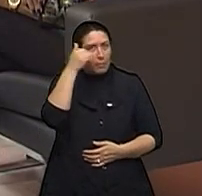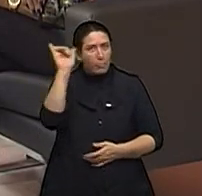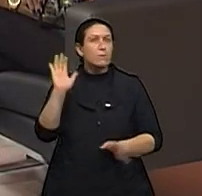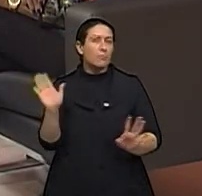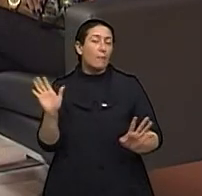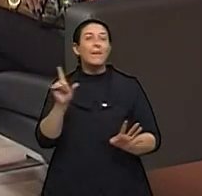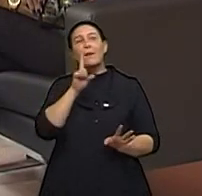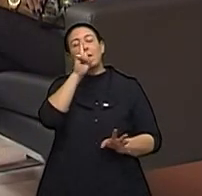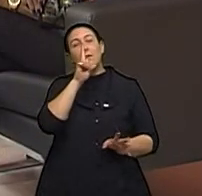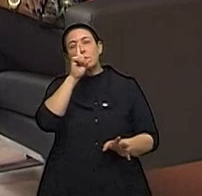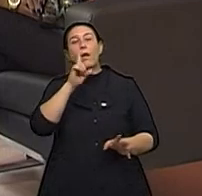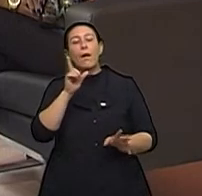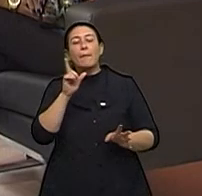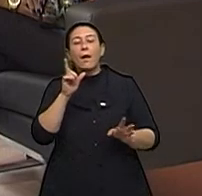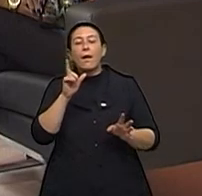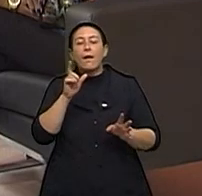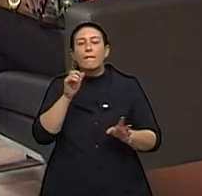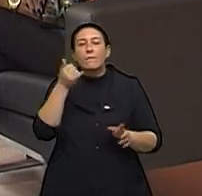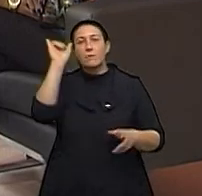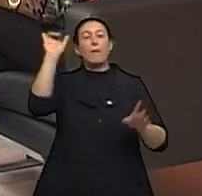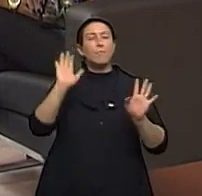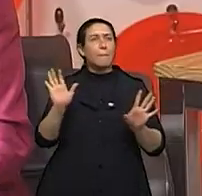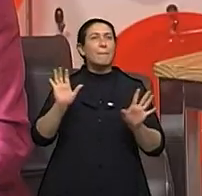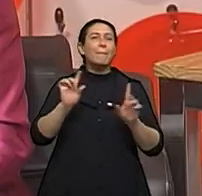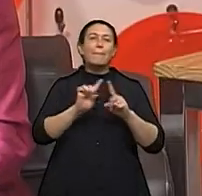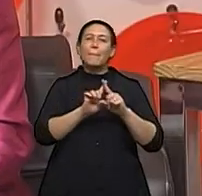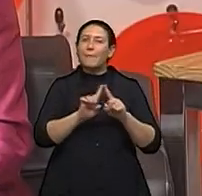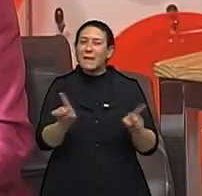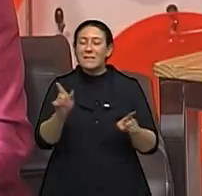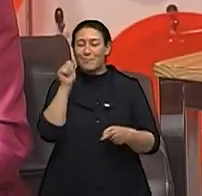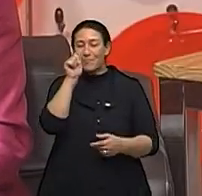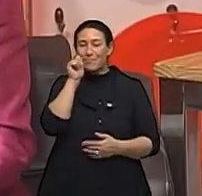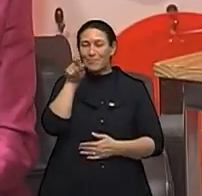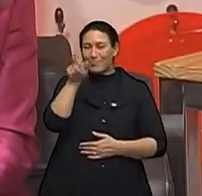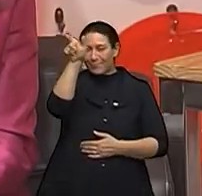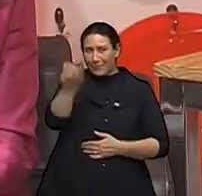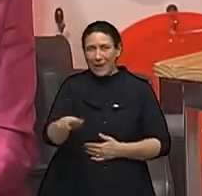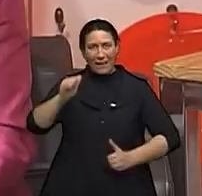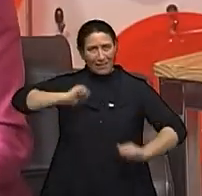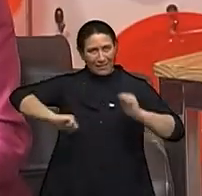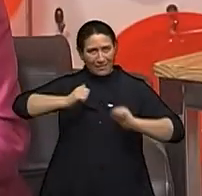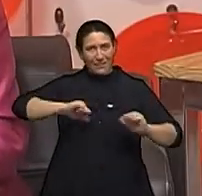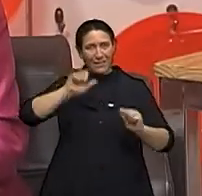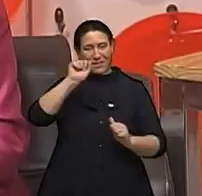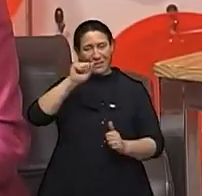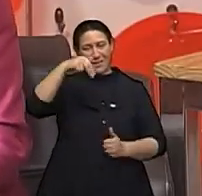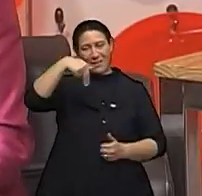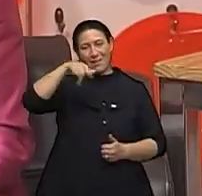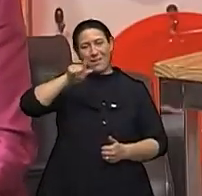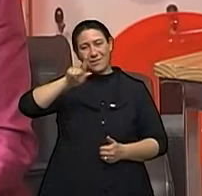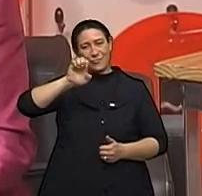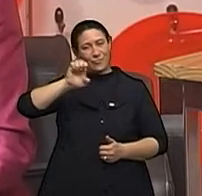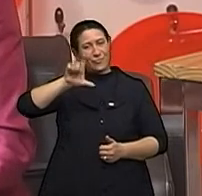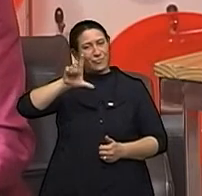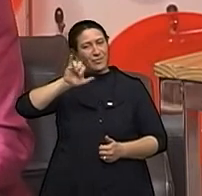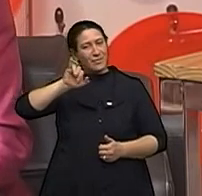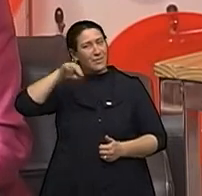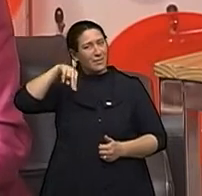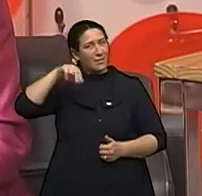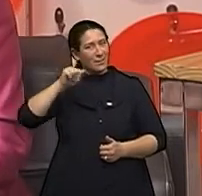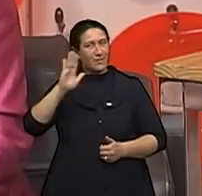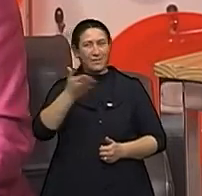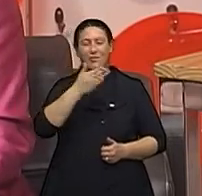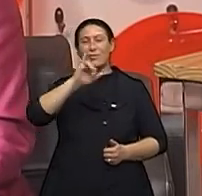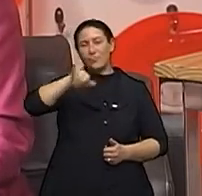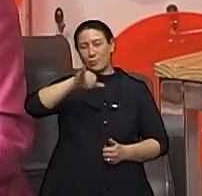de risco, certamente, mas a questão da Angelina Jolie e das Angelinas Jolies, que nós temos aqui